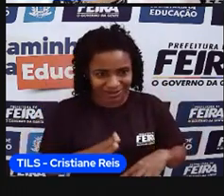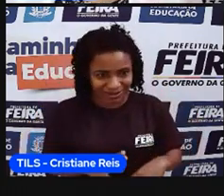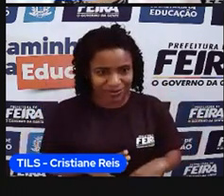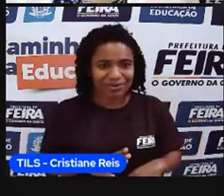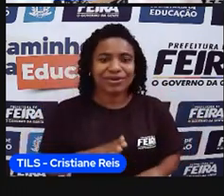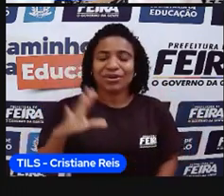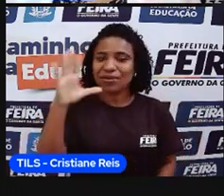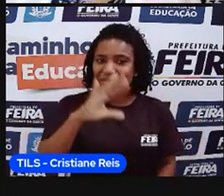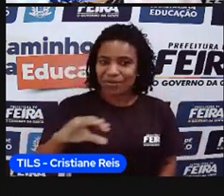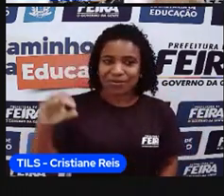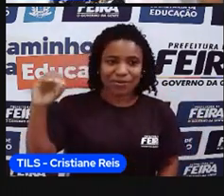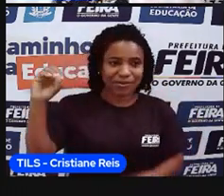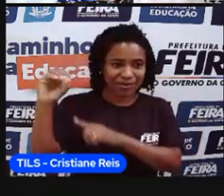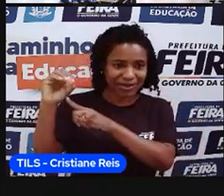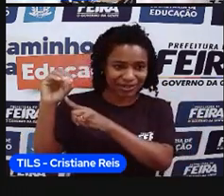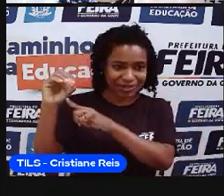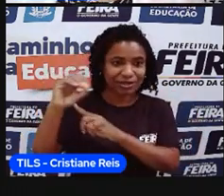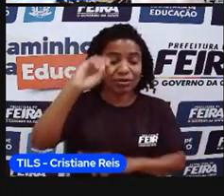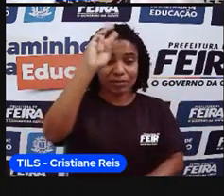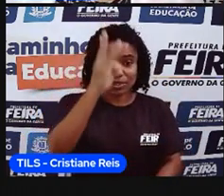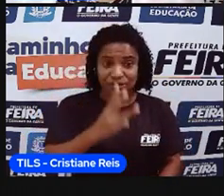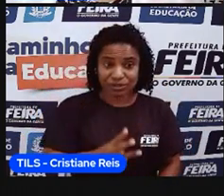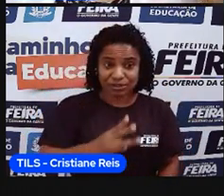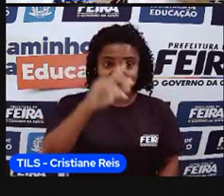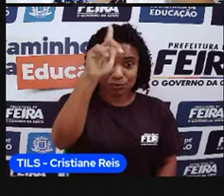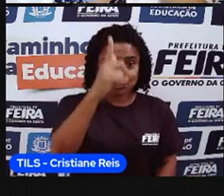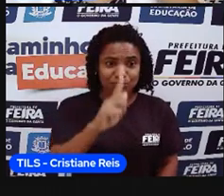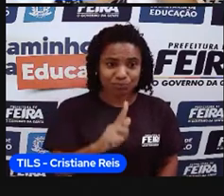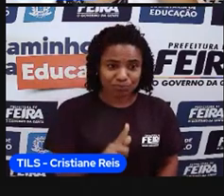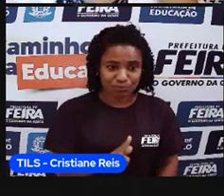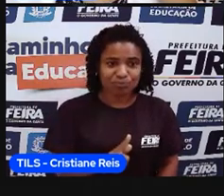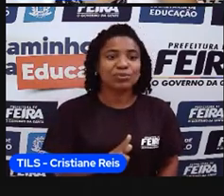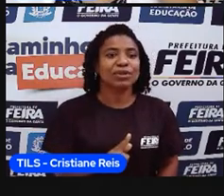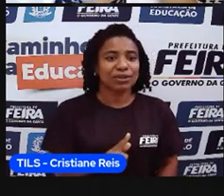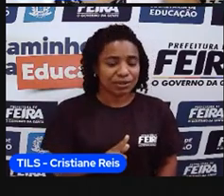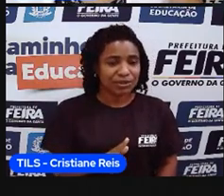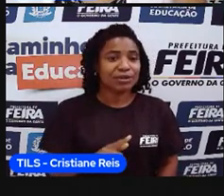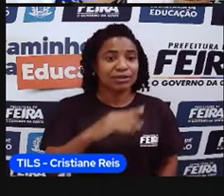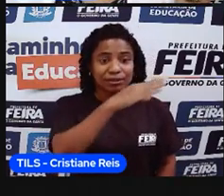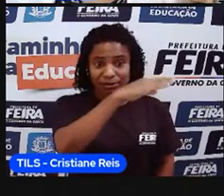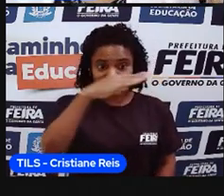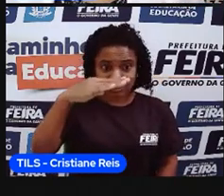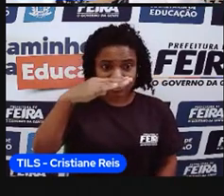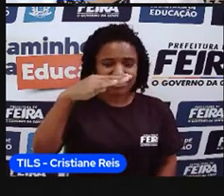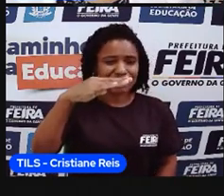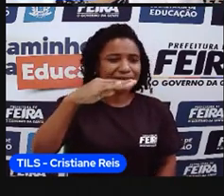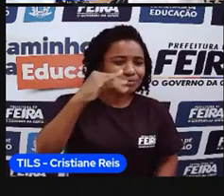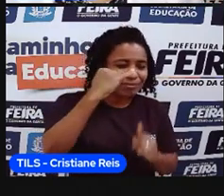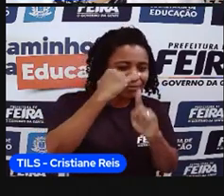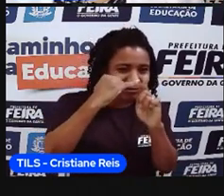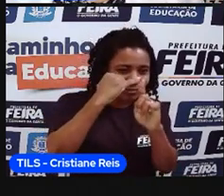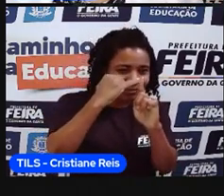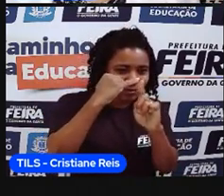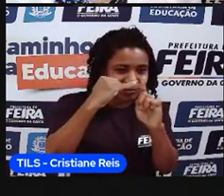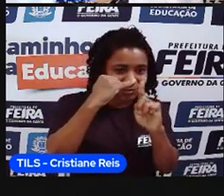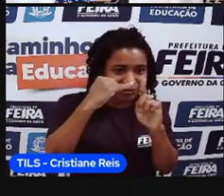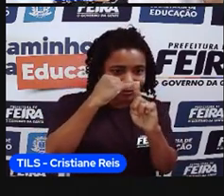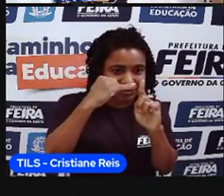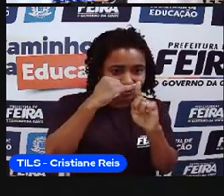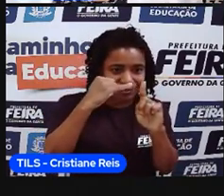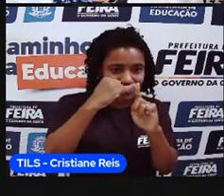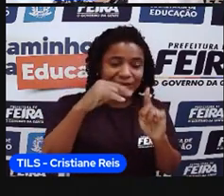com relação ao Meridiano e Greenwich. Ele está localizado, né, uma parte da emissão do norte, uma pequena parte, né, uma partezinha tendo,